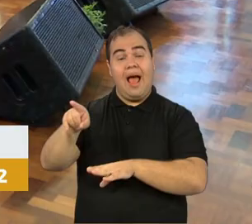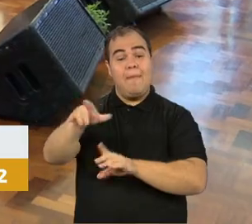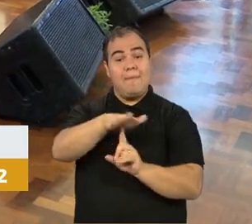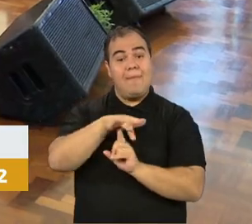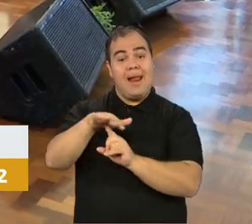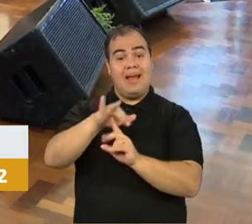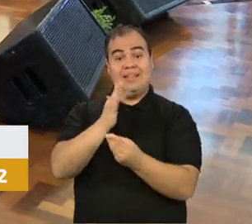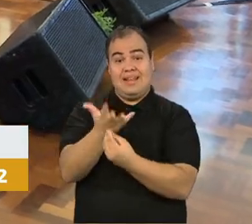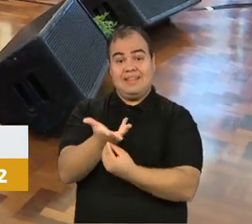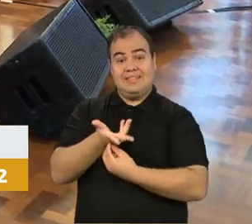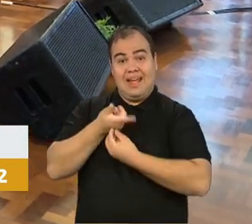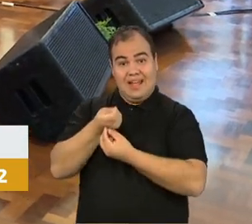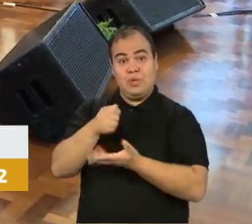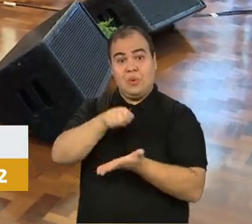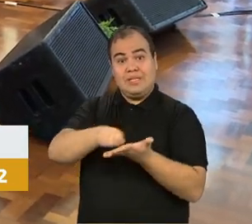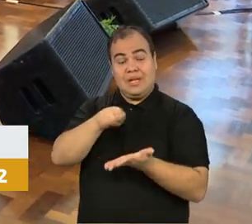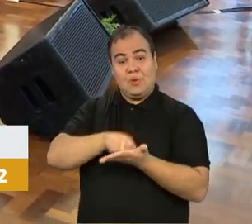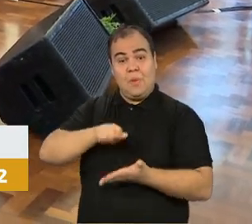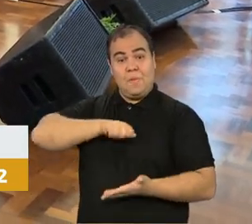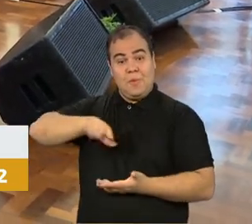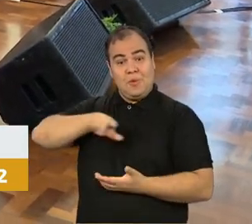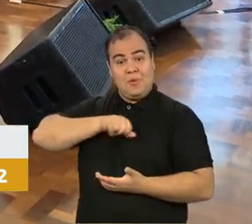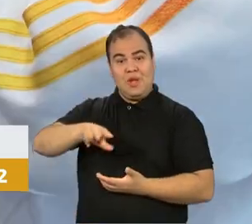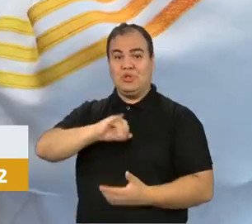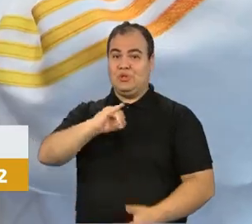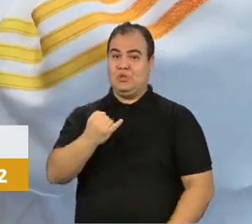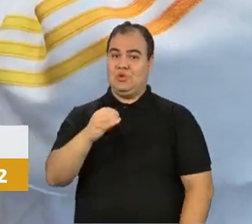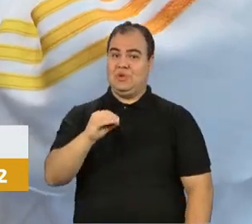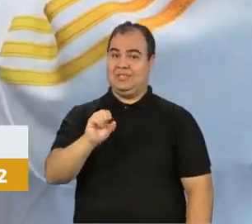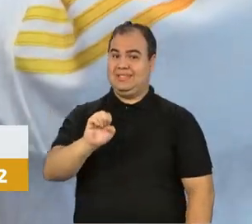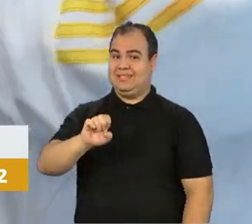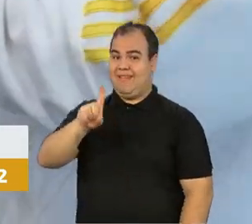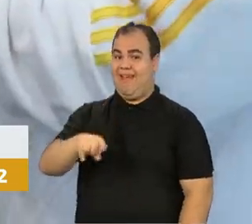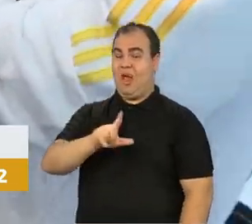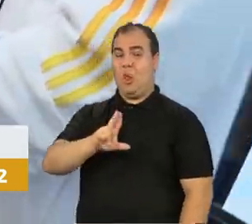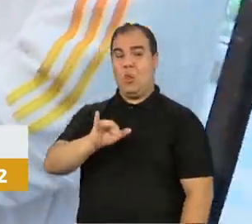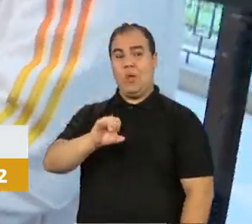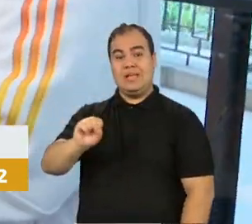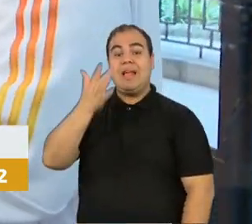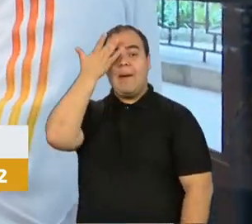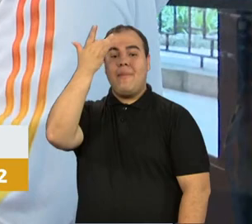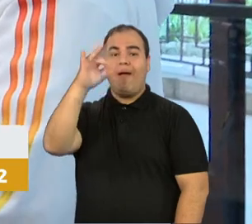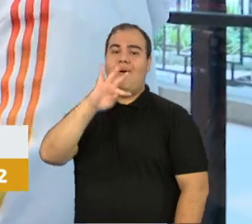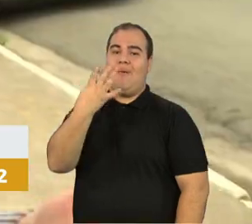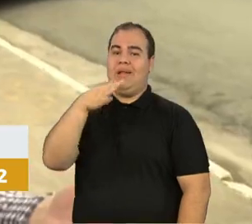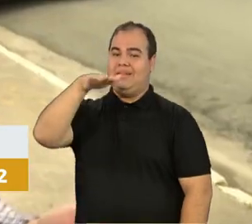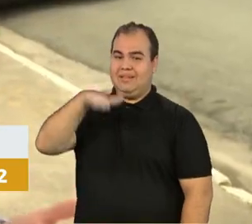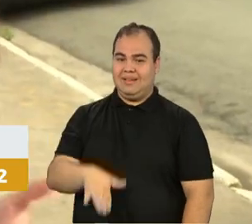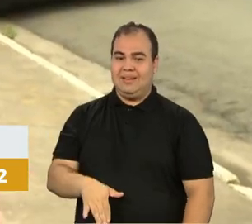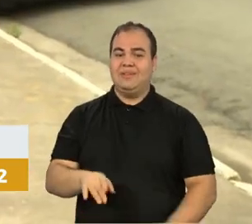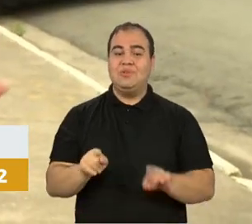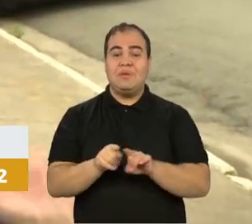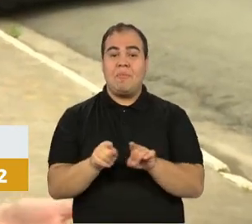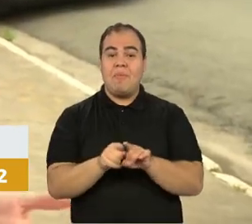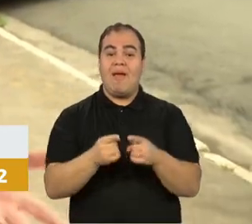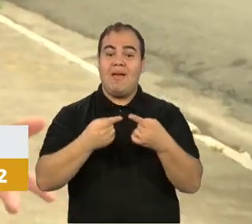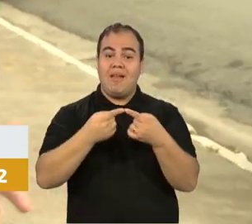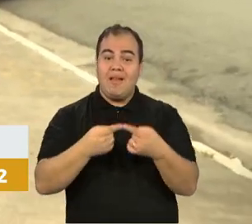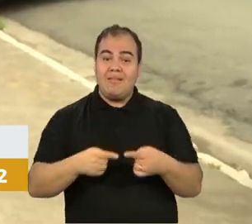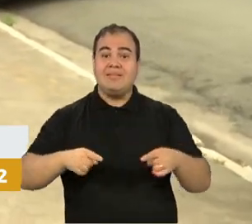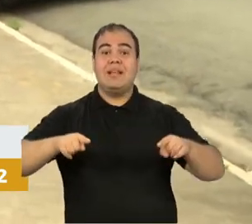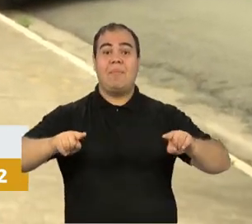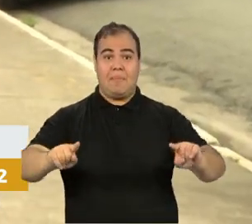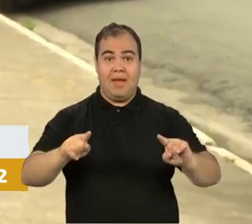e com o escritor português José Luiz Peixoto, amanhã às 4 da tarde. Tem também o lançamento do suplemento